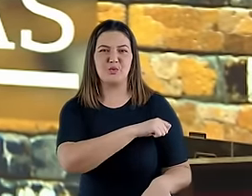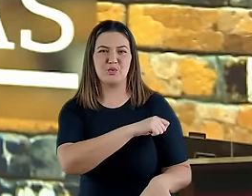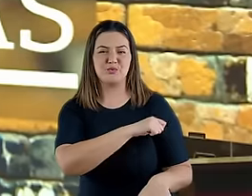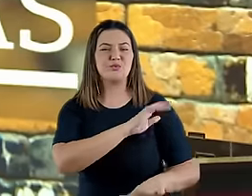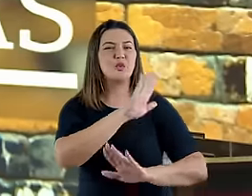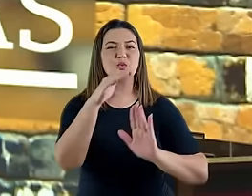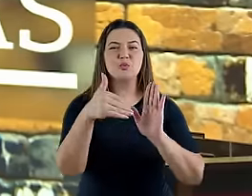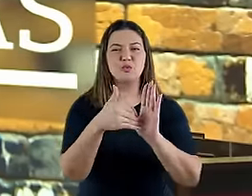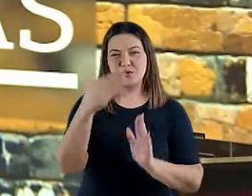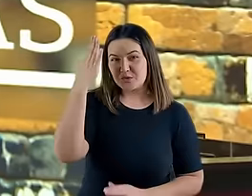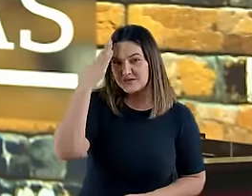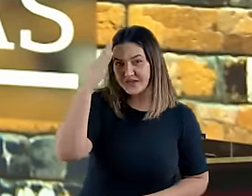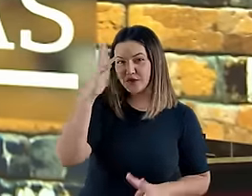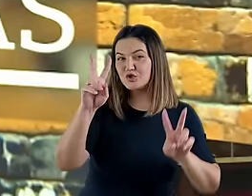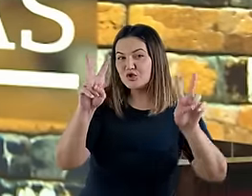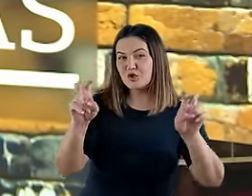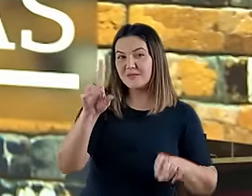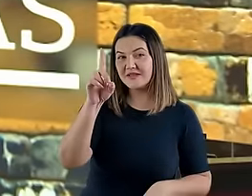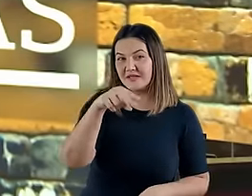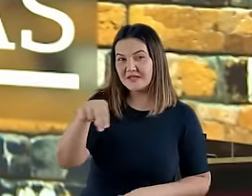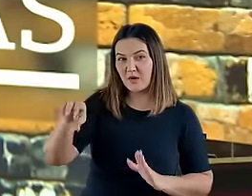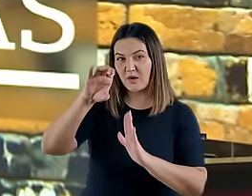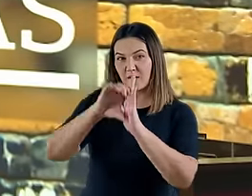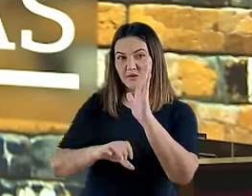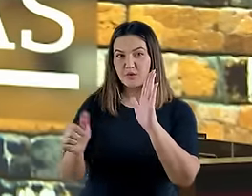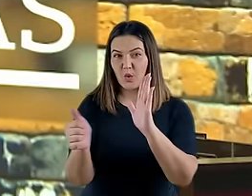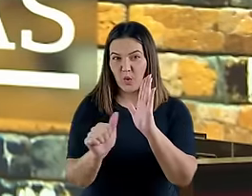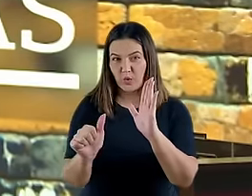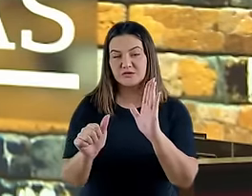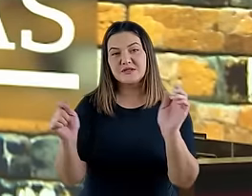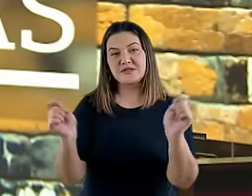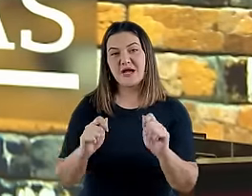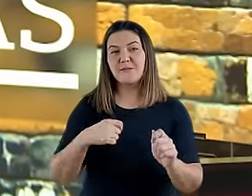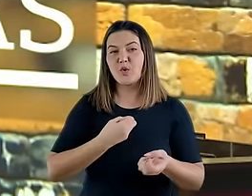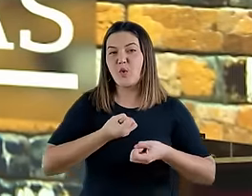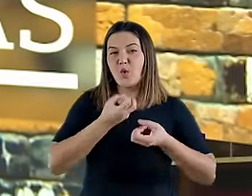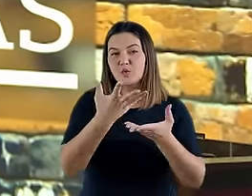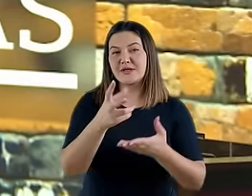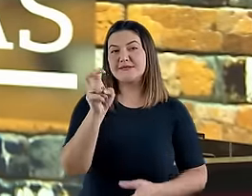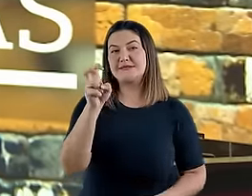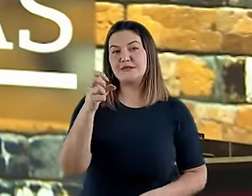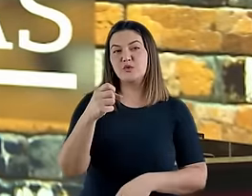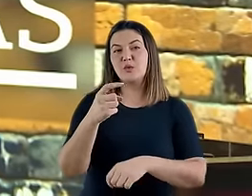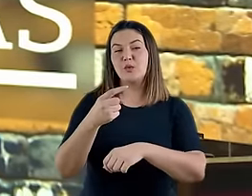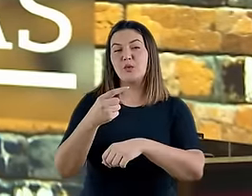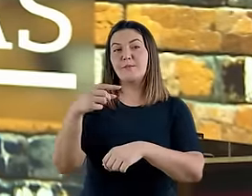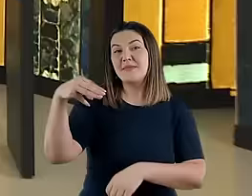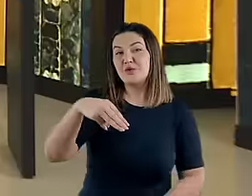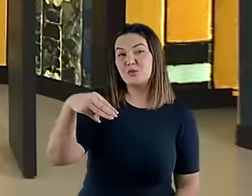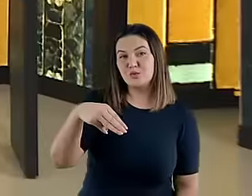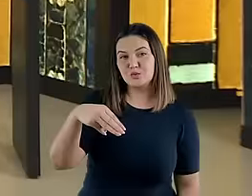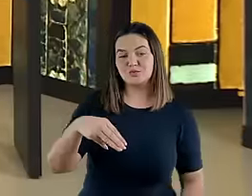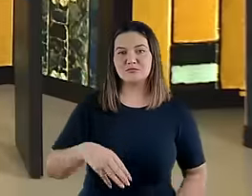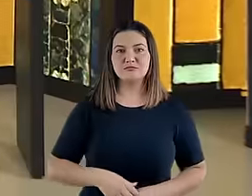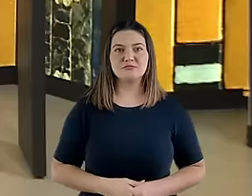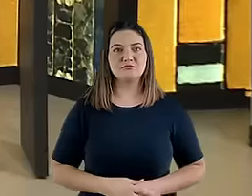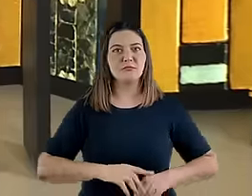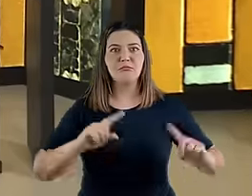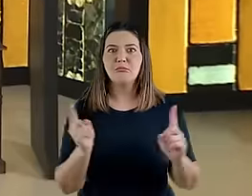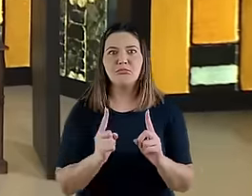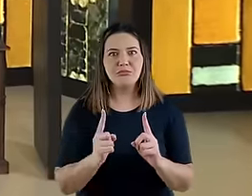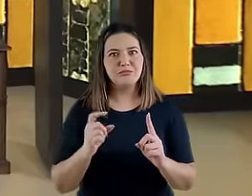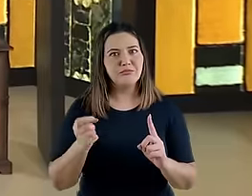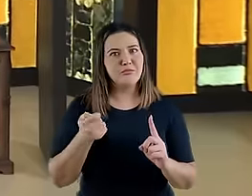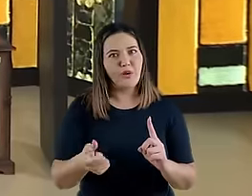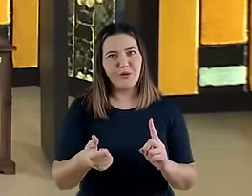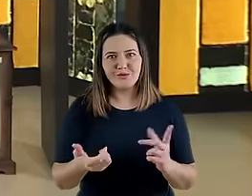tudo o eu sei sobre Daniel 11 posso contar em cinco minutos. Já pensou? O próprio Stefanovic